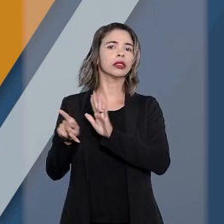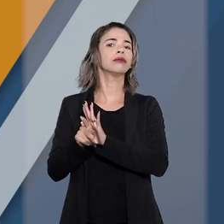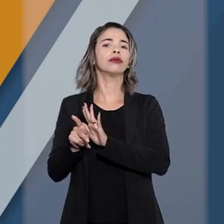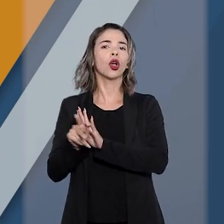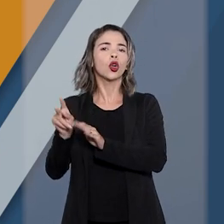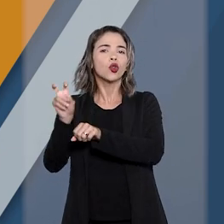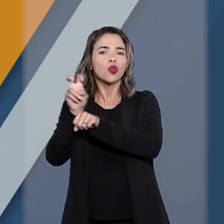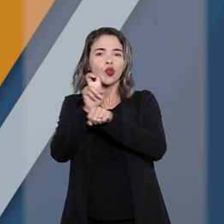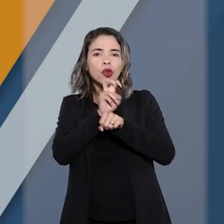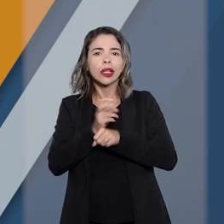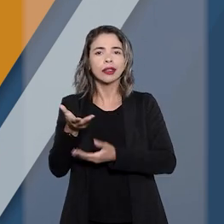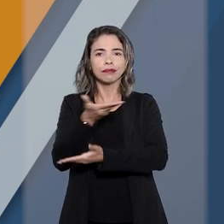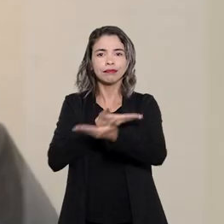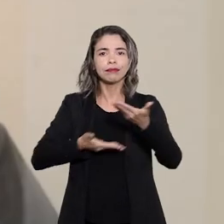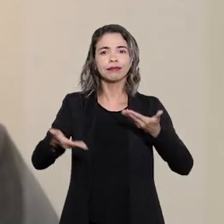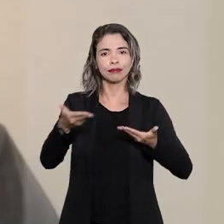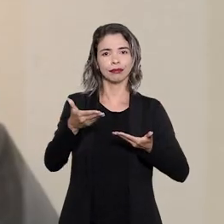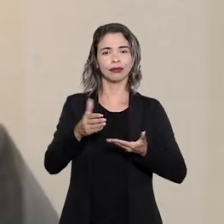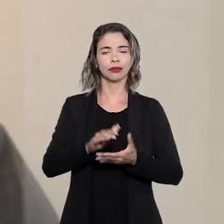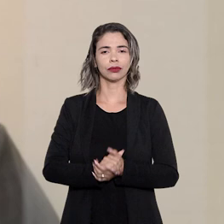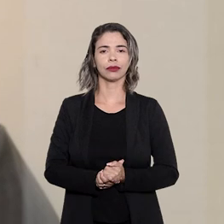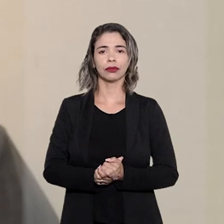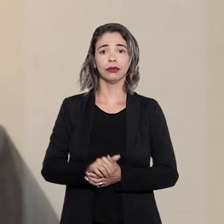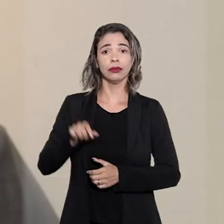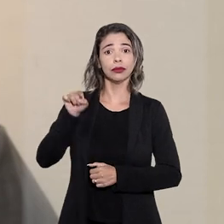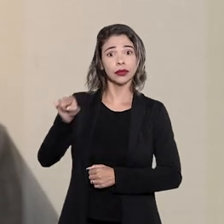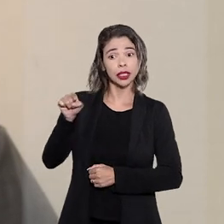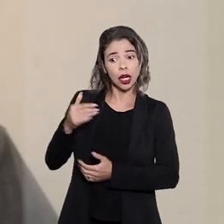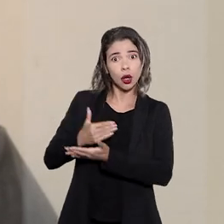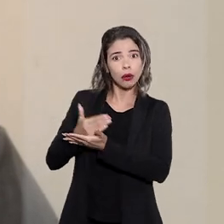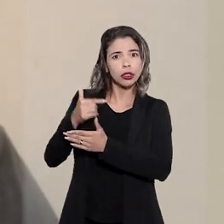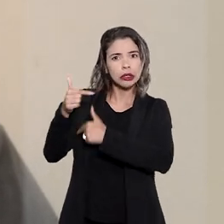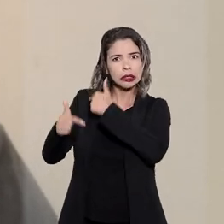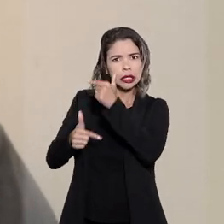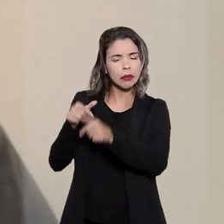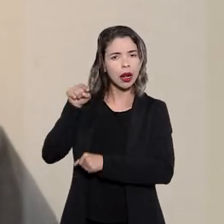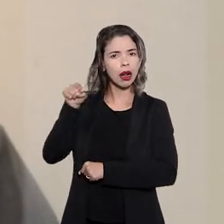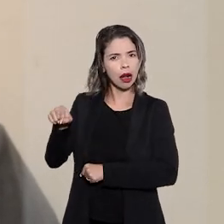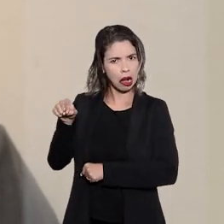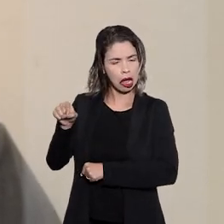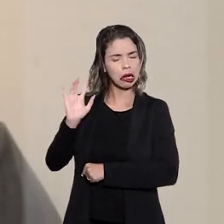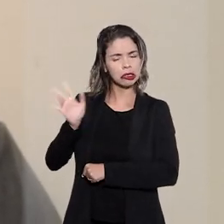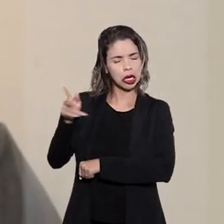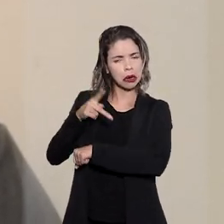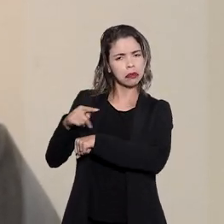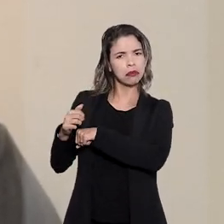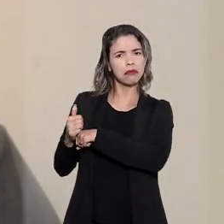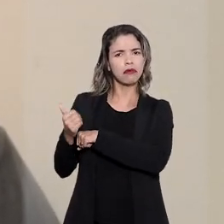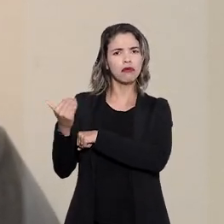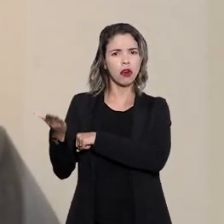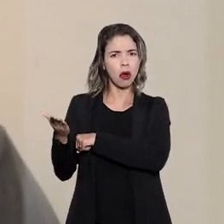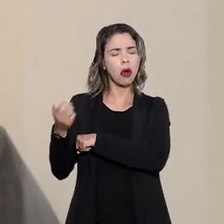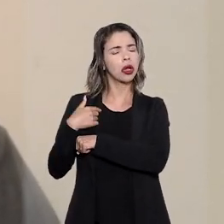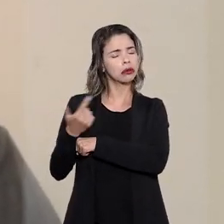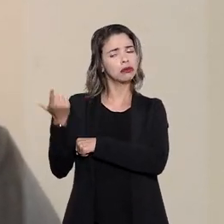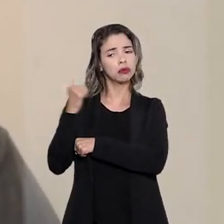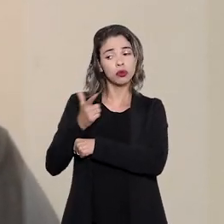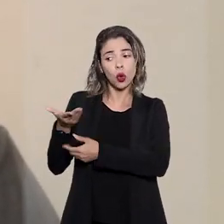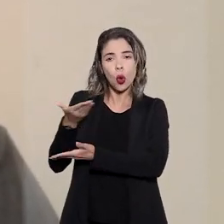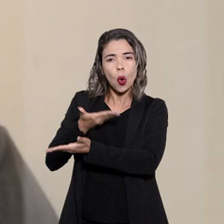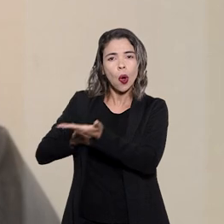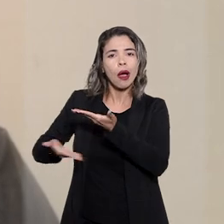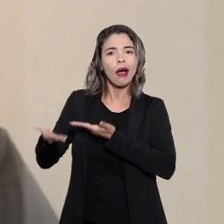compartilhada da filha Júlia. A partir do momento que a Márcia começou a trabalhar lá, se estabilizou,